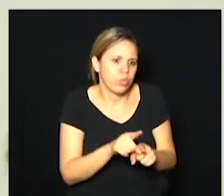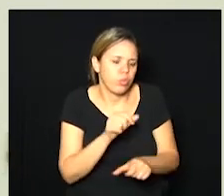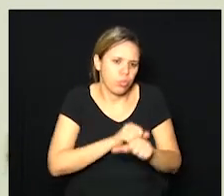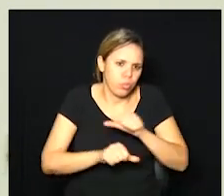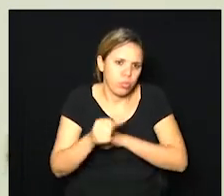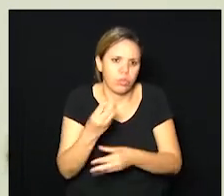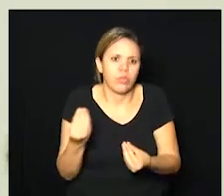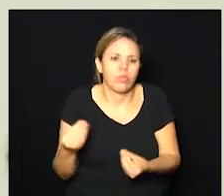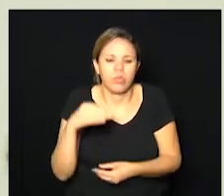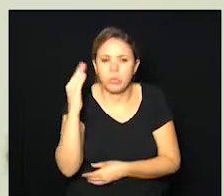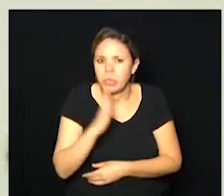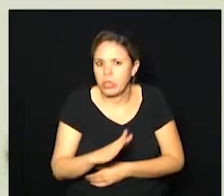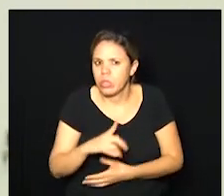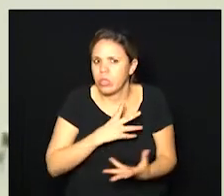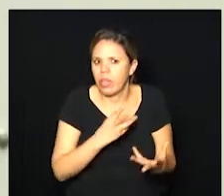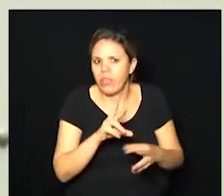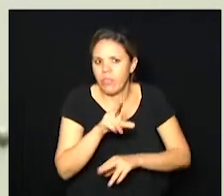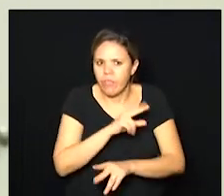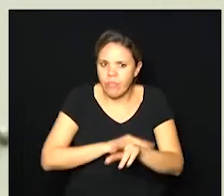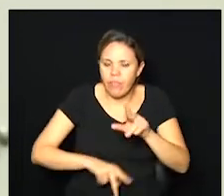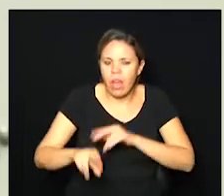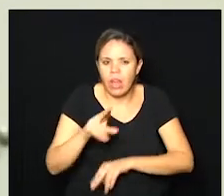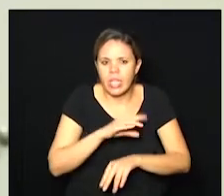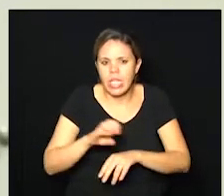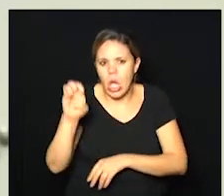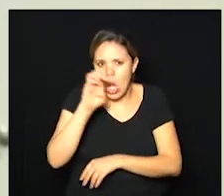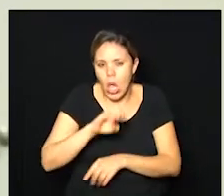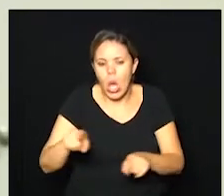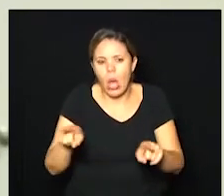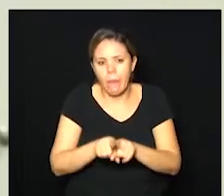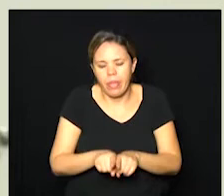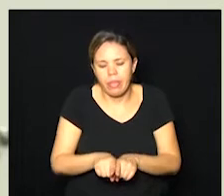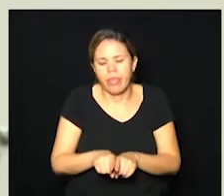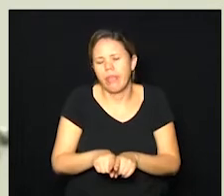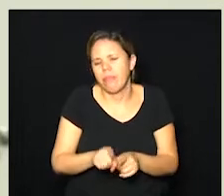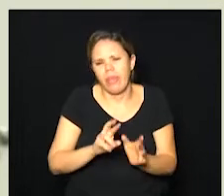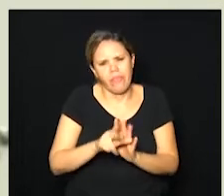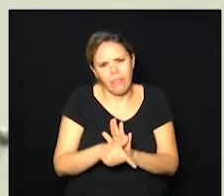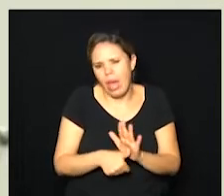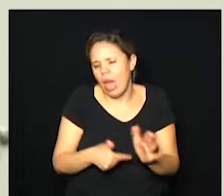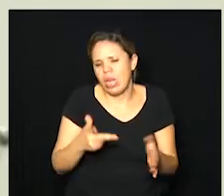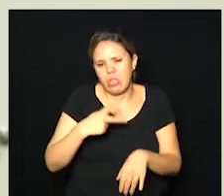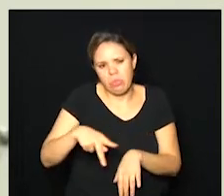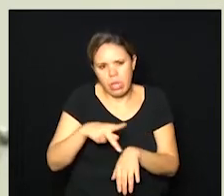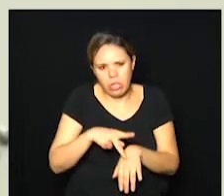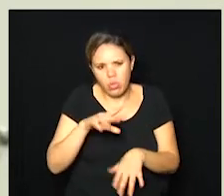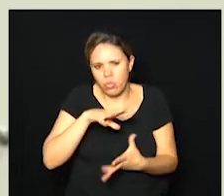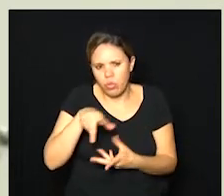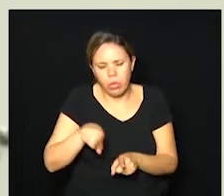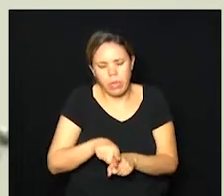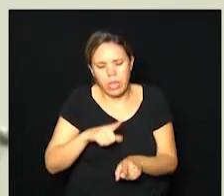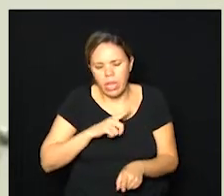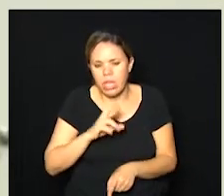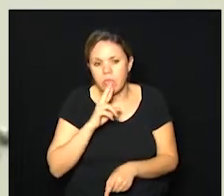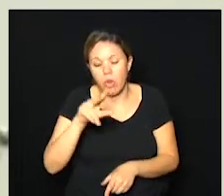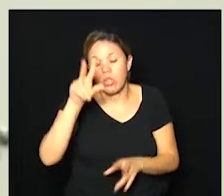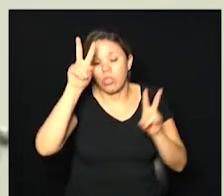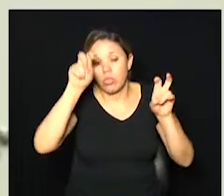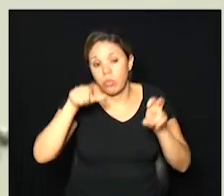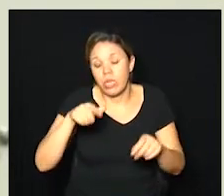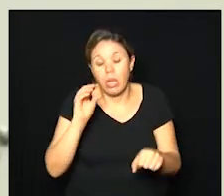muito no Brasil já tem várias cepas europeias asiáticas etc então a resposta imune